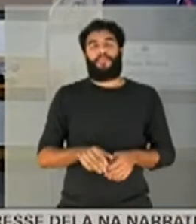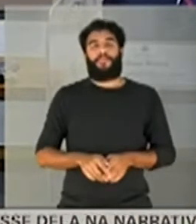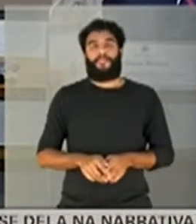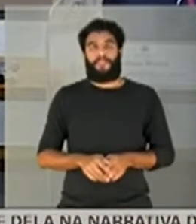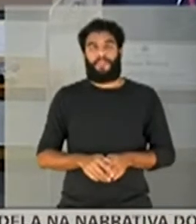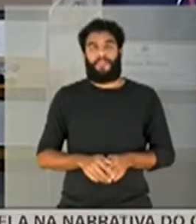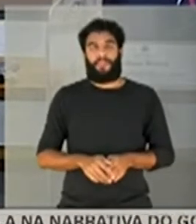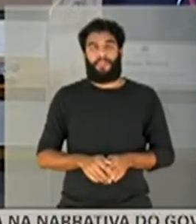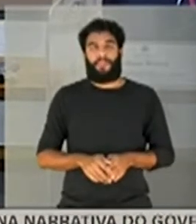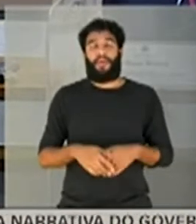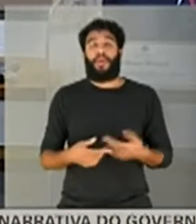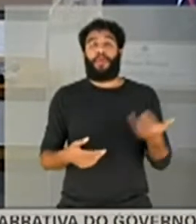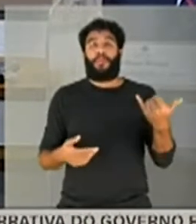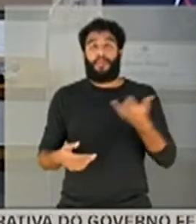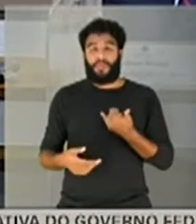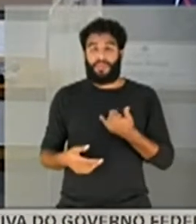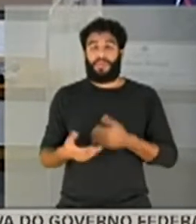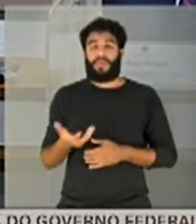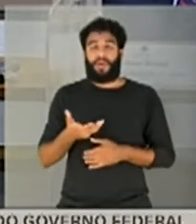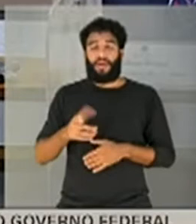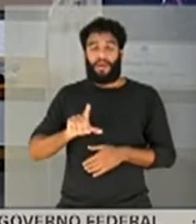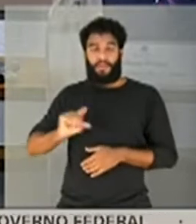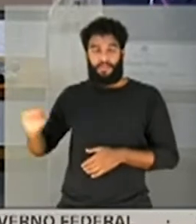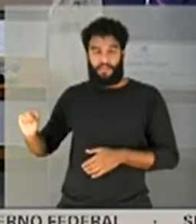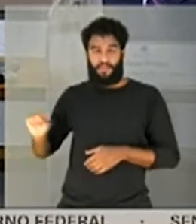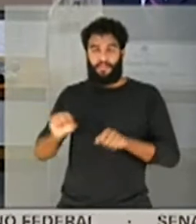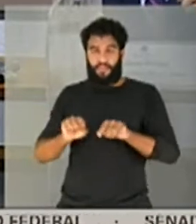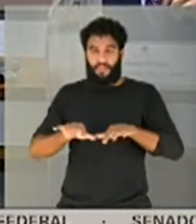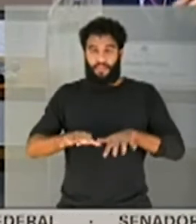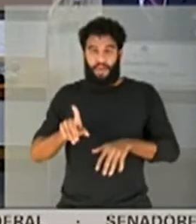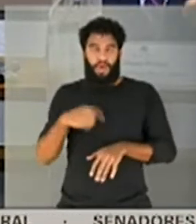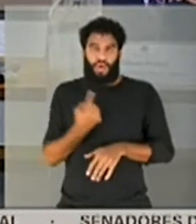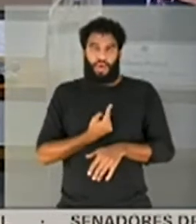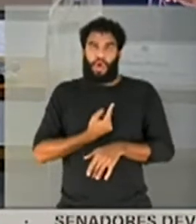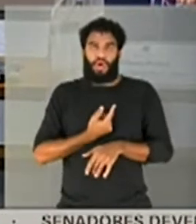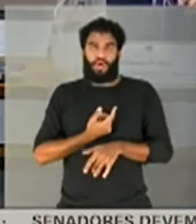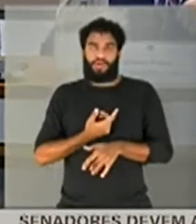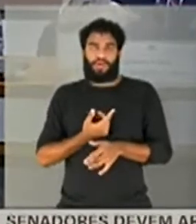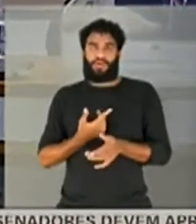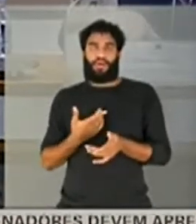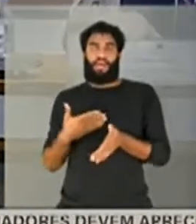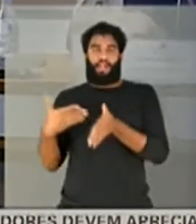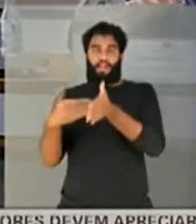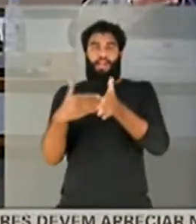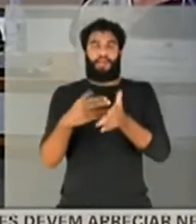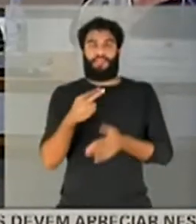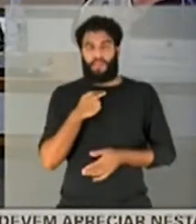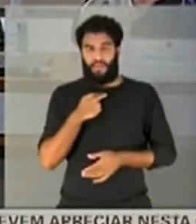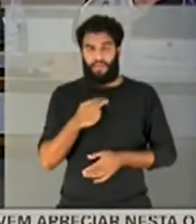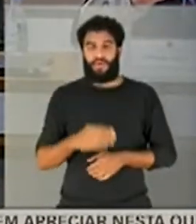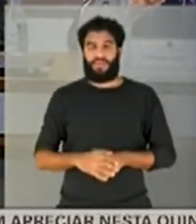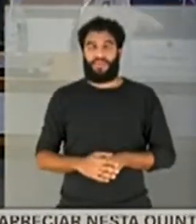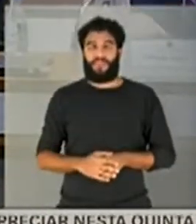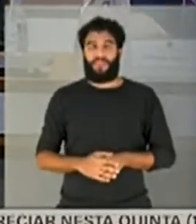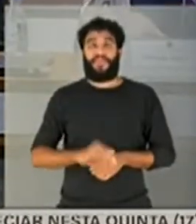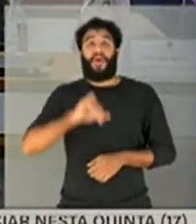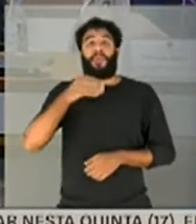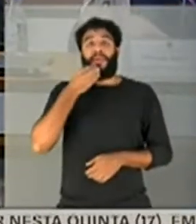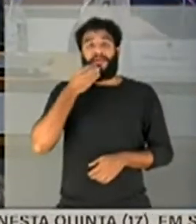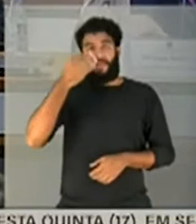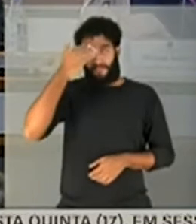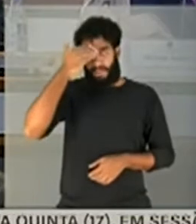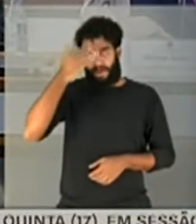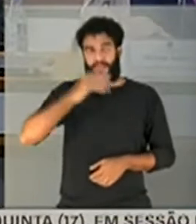E ele acabou de me comunicar que quer se retirar da sessão e a gente não pode fazer absolutamente nada. Agradeço a oportunidade, senhor